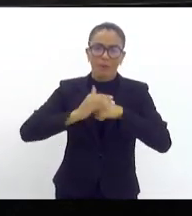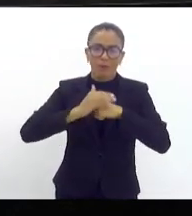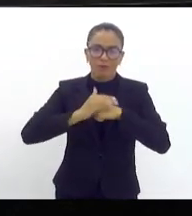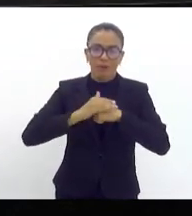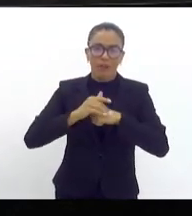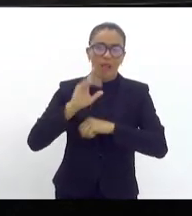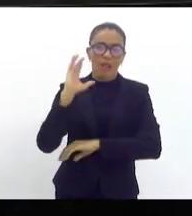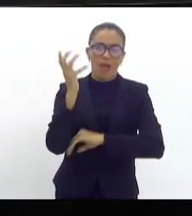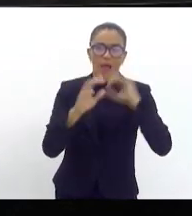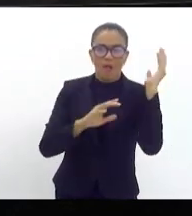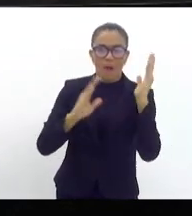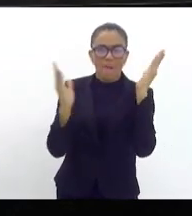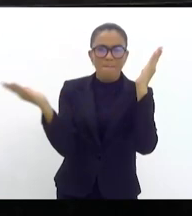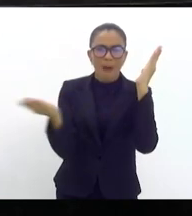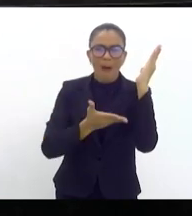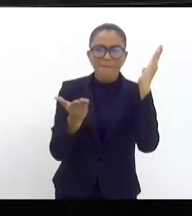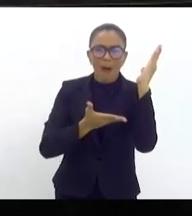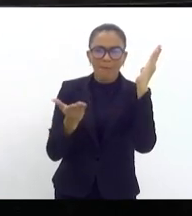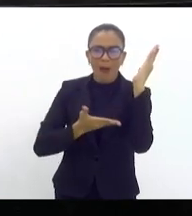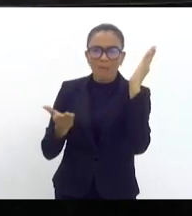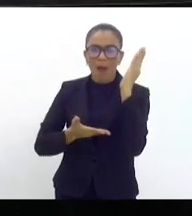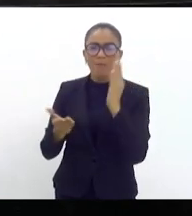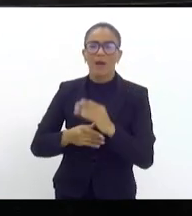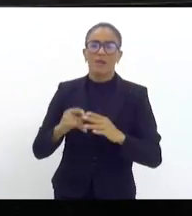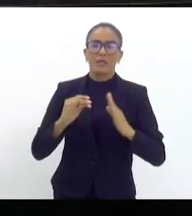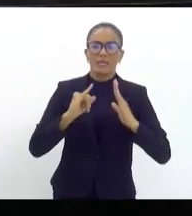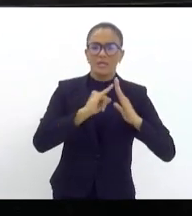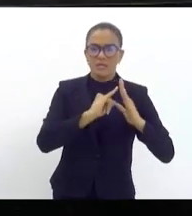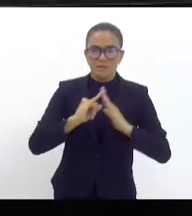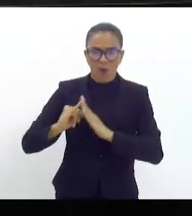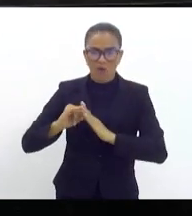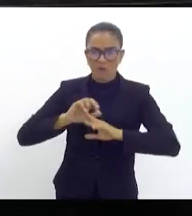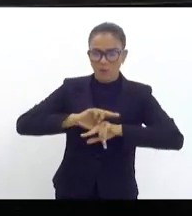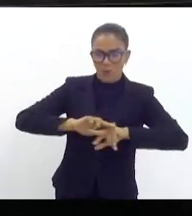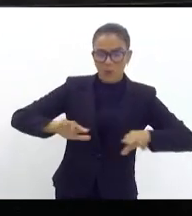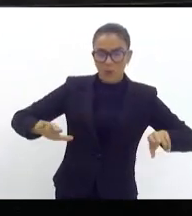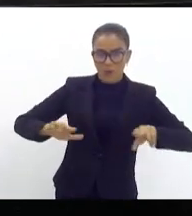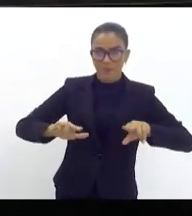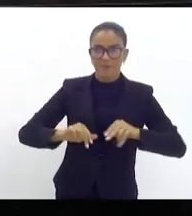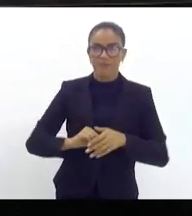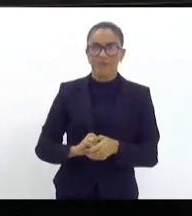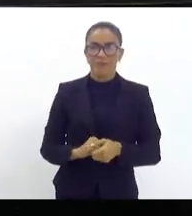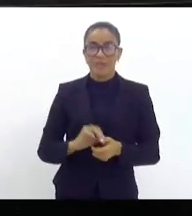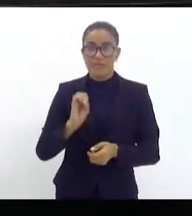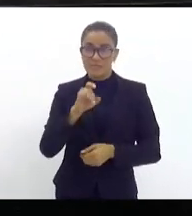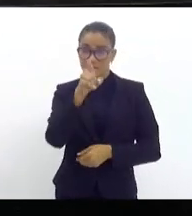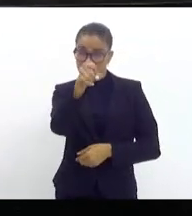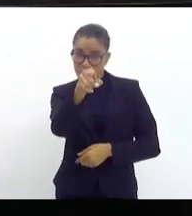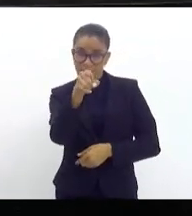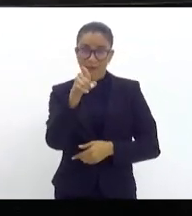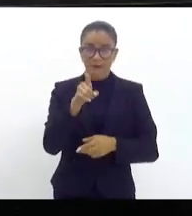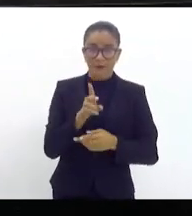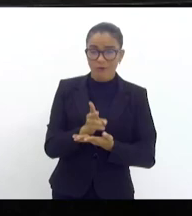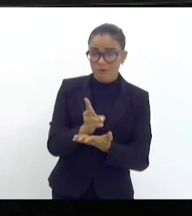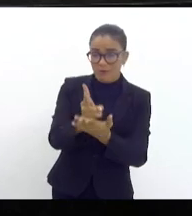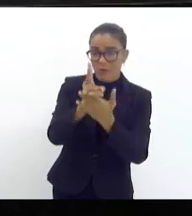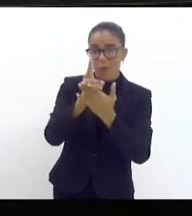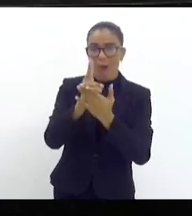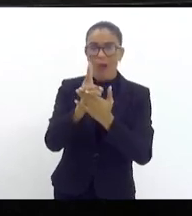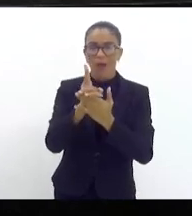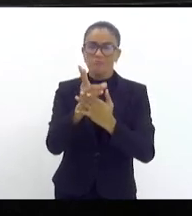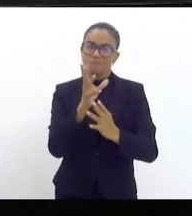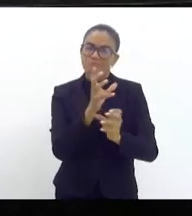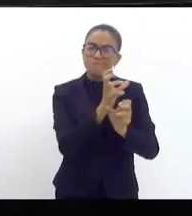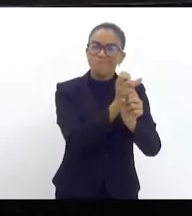Amazônia, CPI da Covid, imóveis, e tudo caiu de terra. E se você ainda está se apegando em qualquer